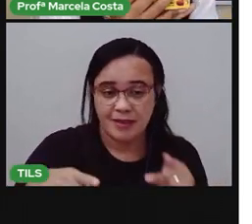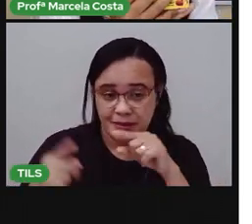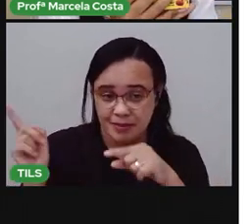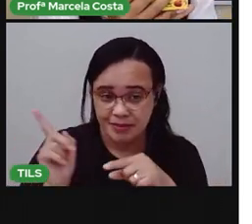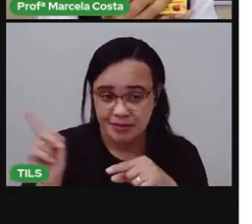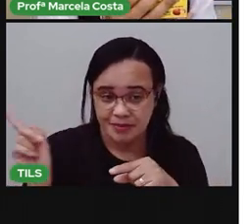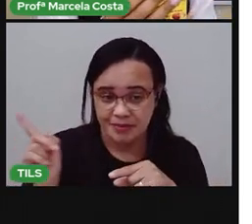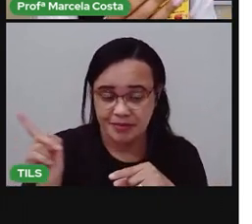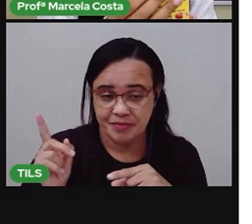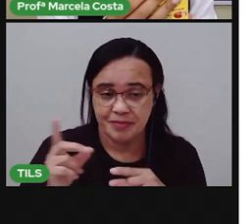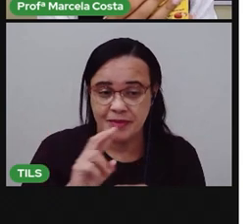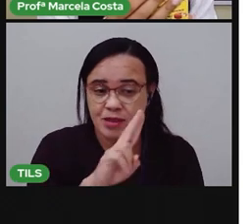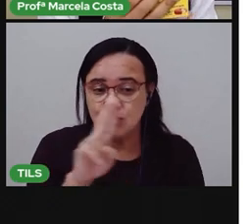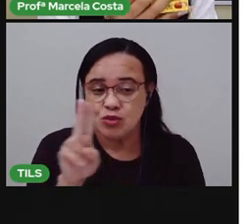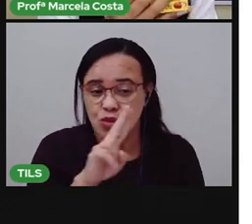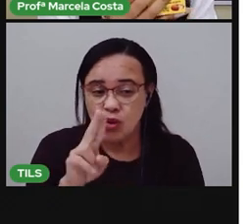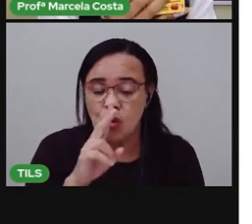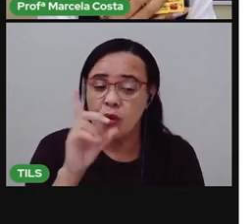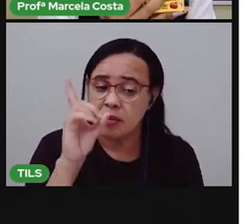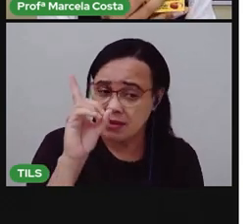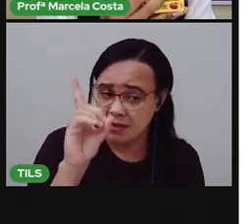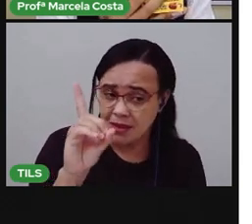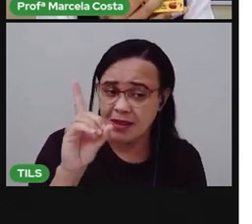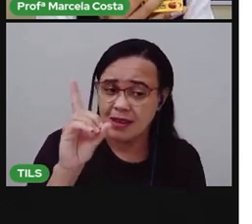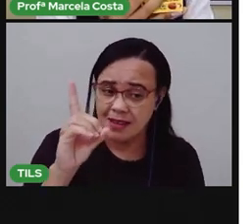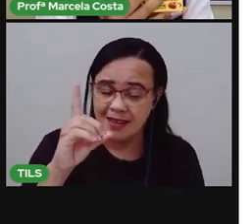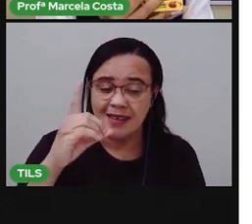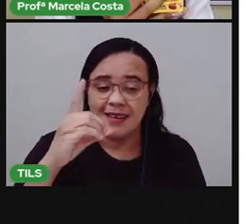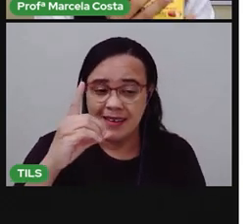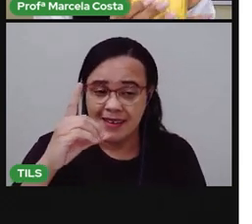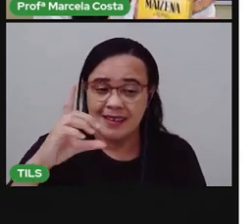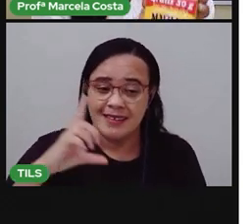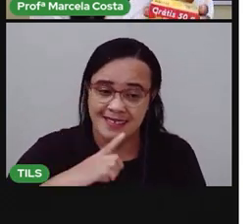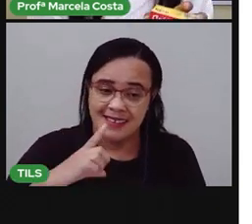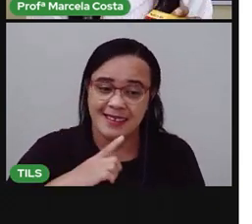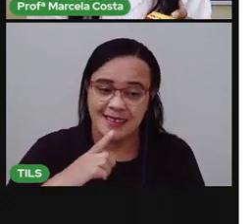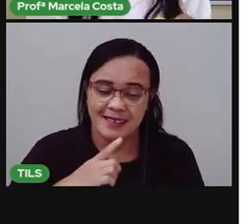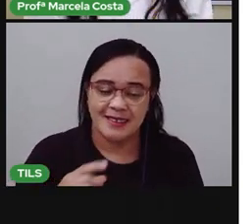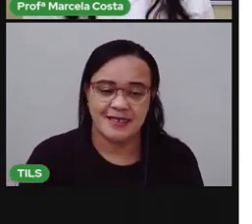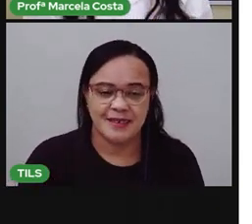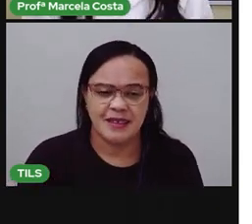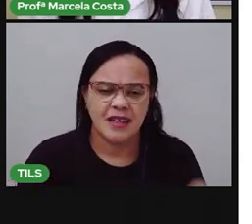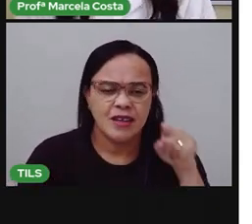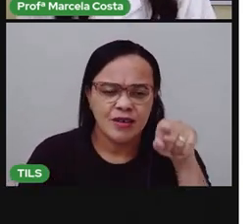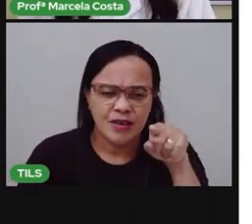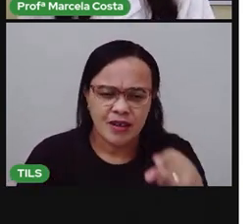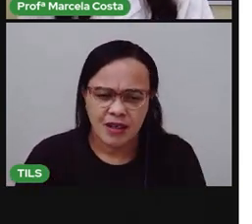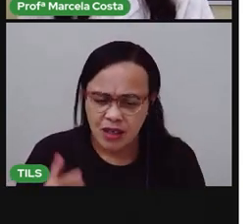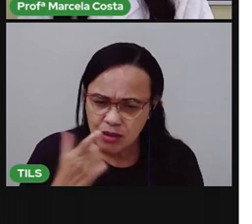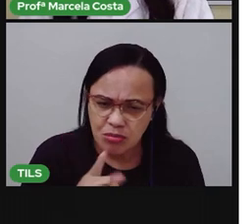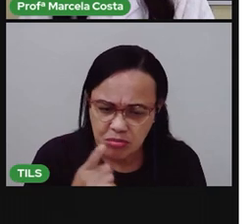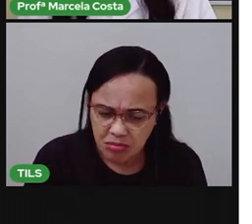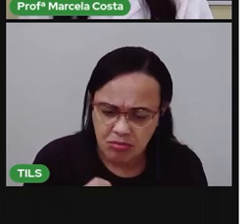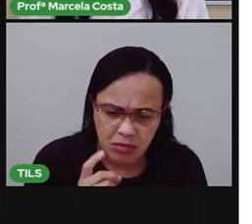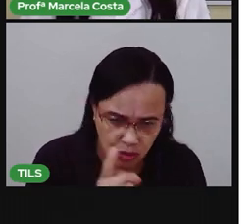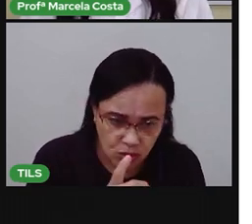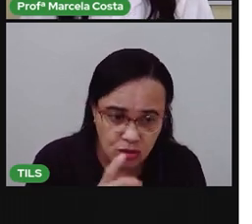embalagem. Na embalagem que eu tenho aqui nesse produto. E você, conseguiu localizar?